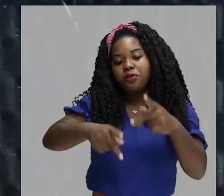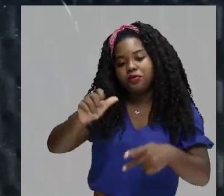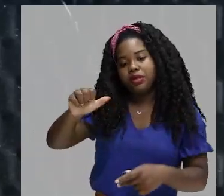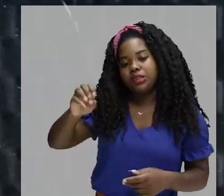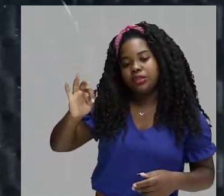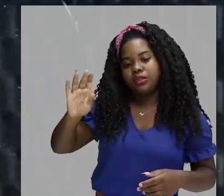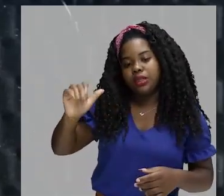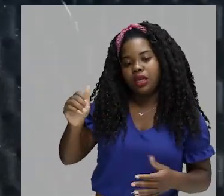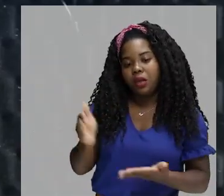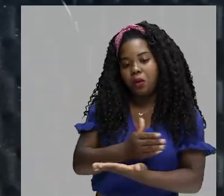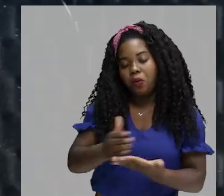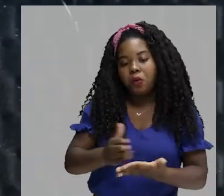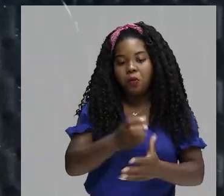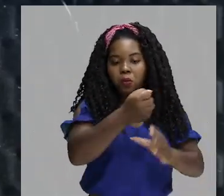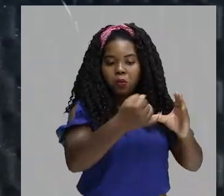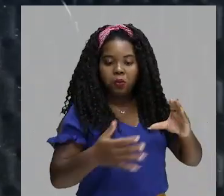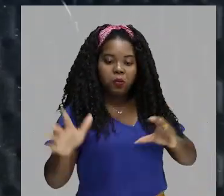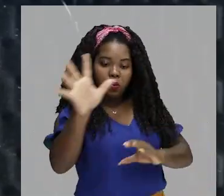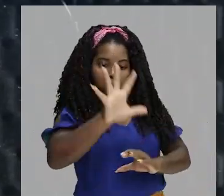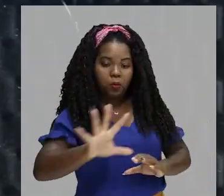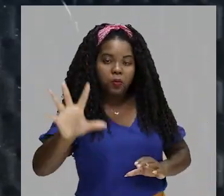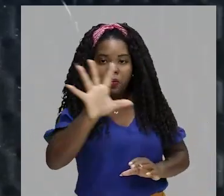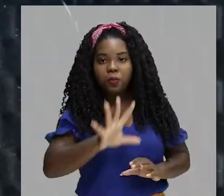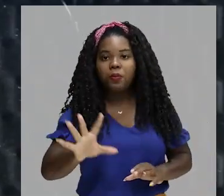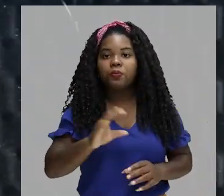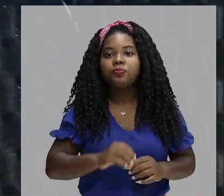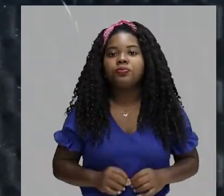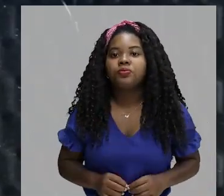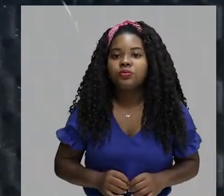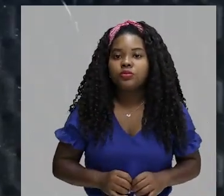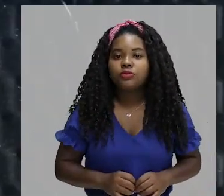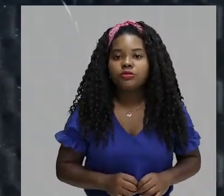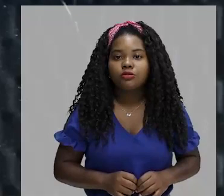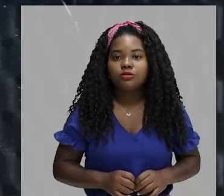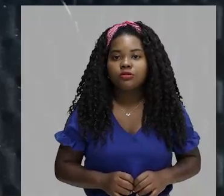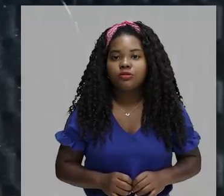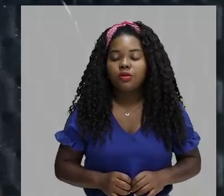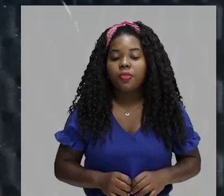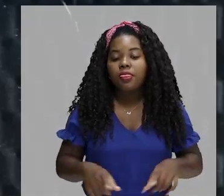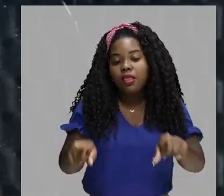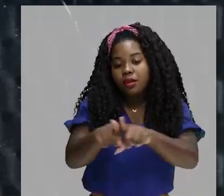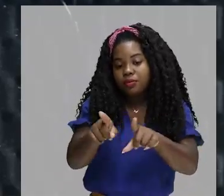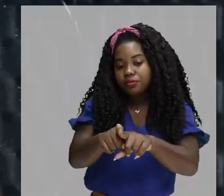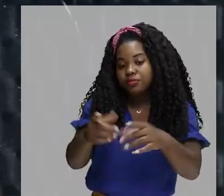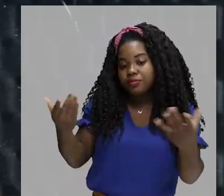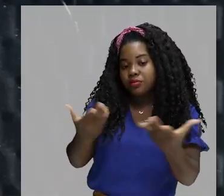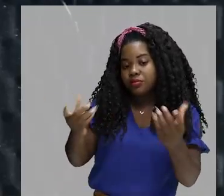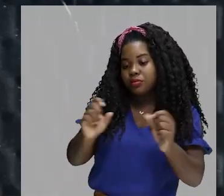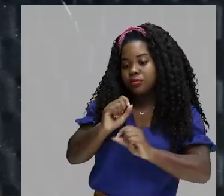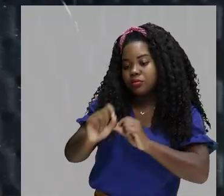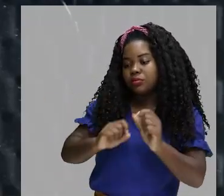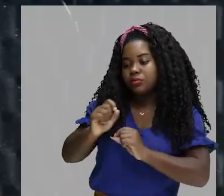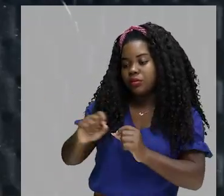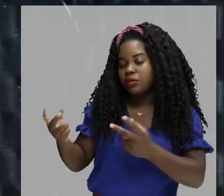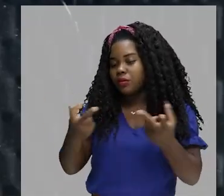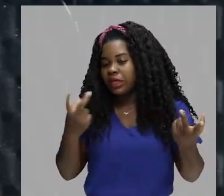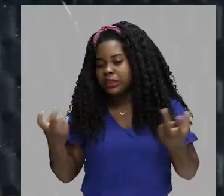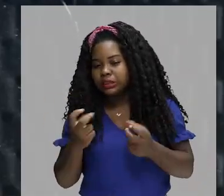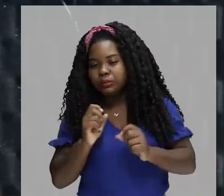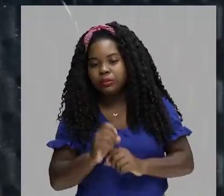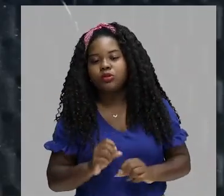Algumas características gerais dessa América pré-colombiana. Aí entramos para analisar de uma forma mais